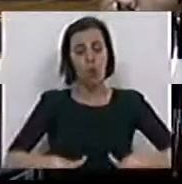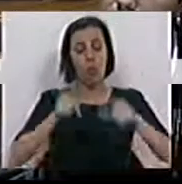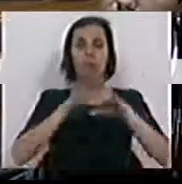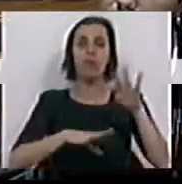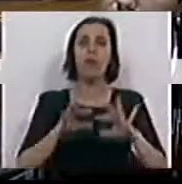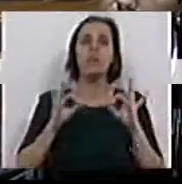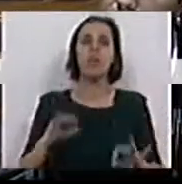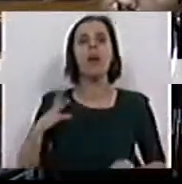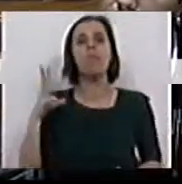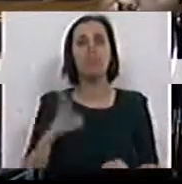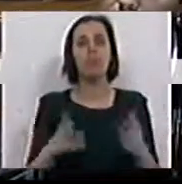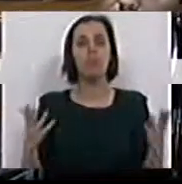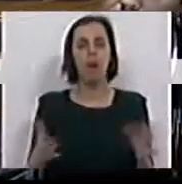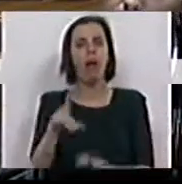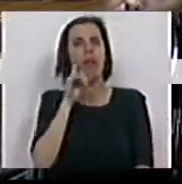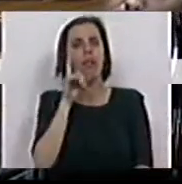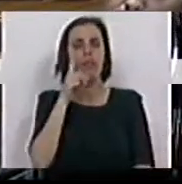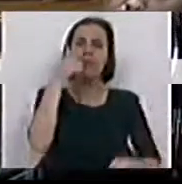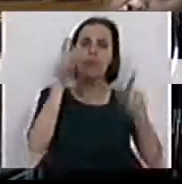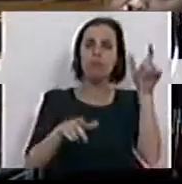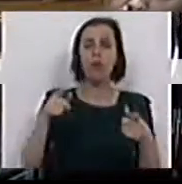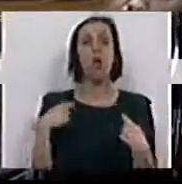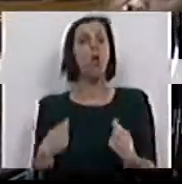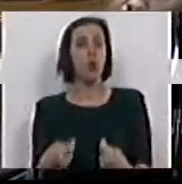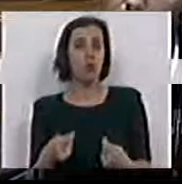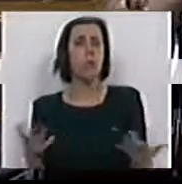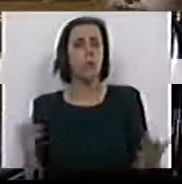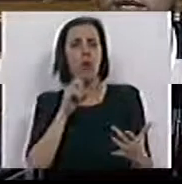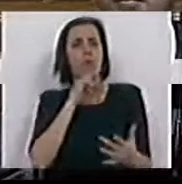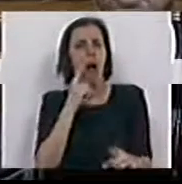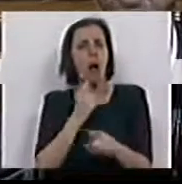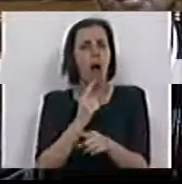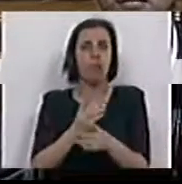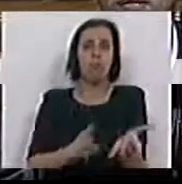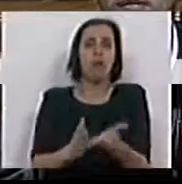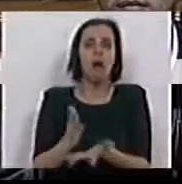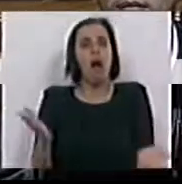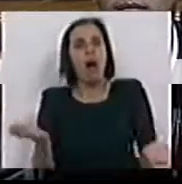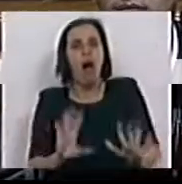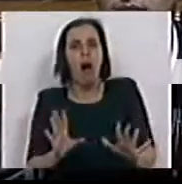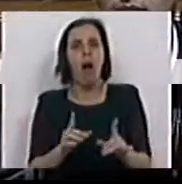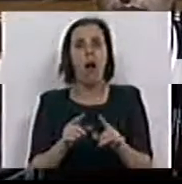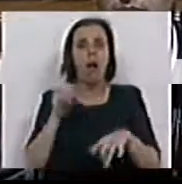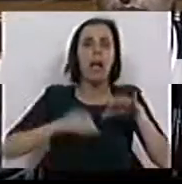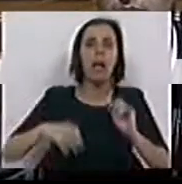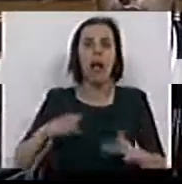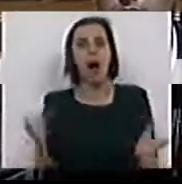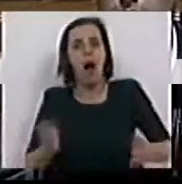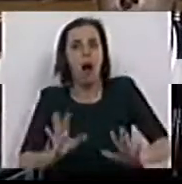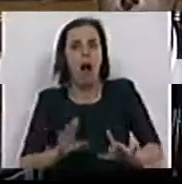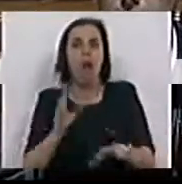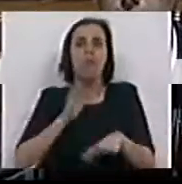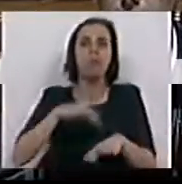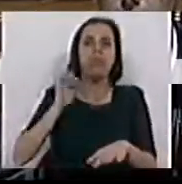já foi feito em Portugal no que diz respeito à defesa dos cidadãos e dos consumidores possa ser mantido e não possa ser colocado em causa